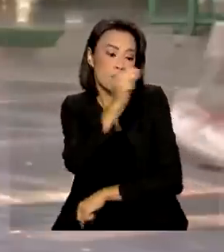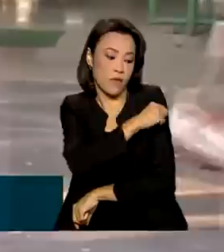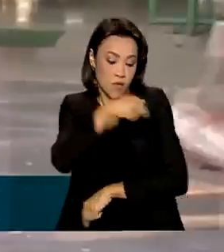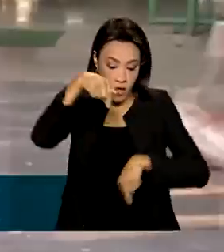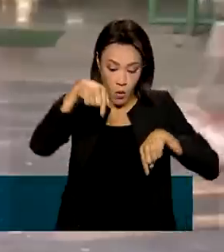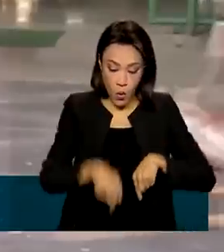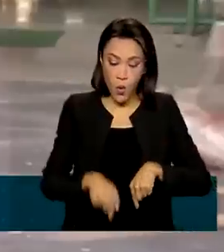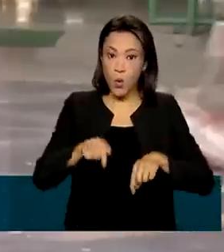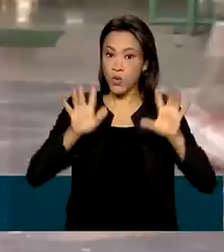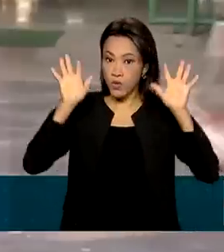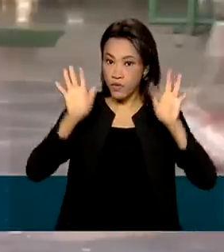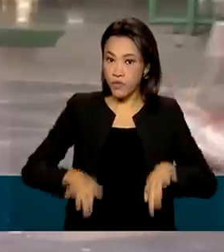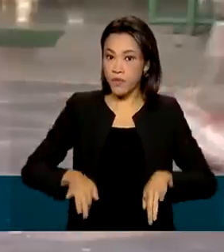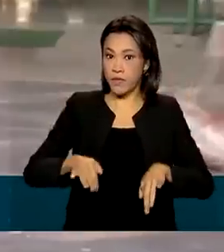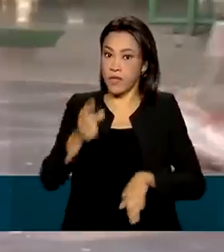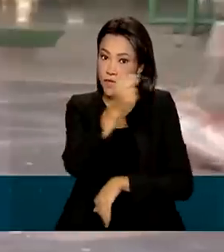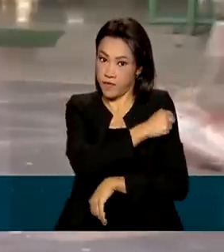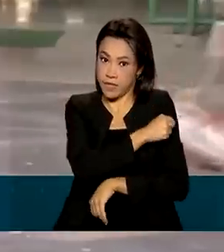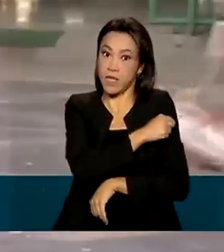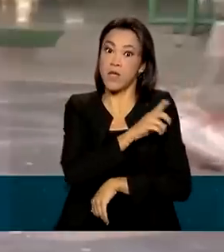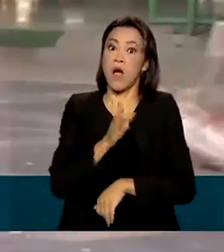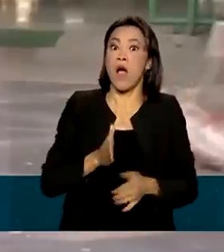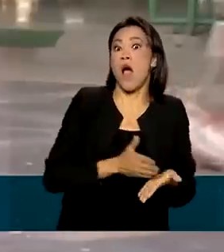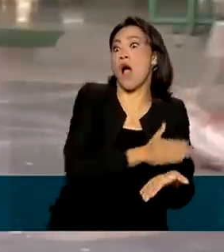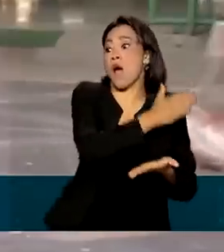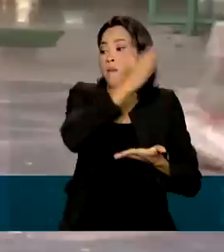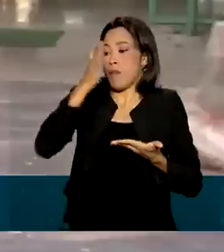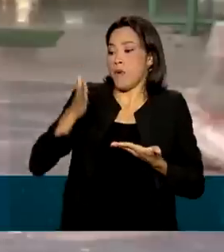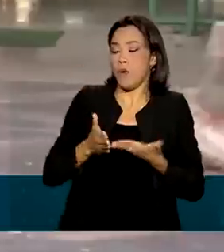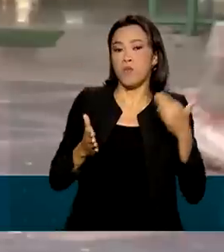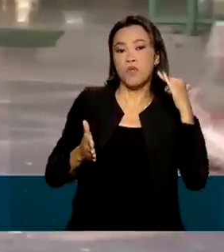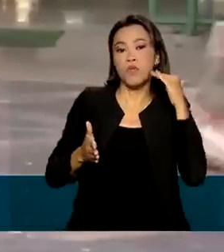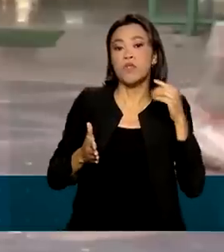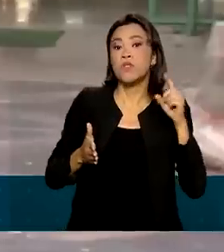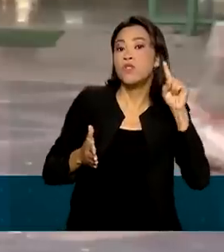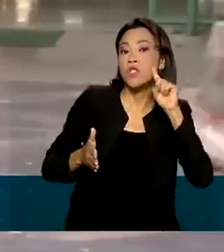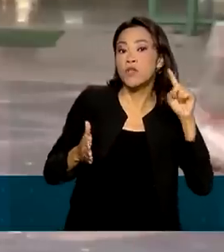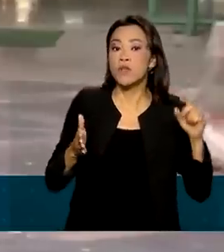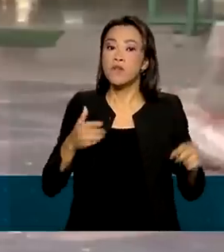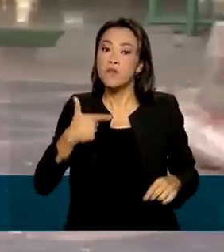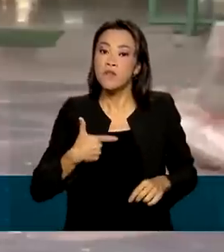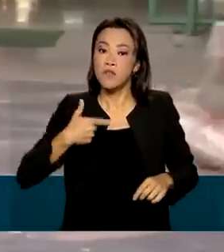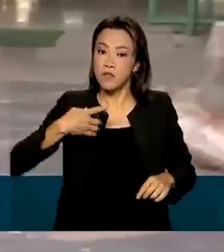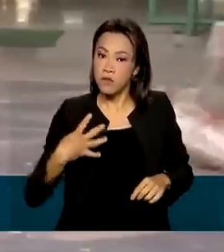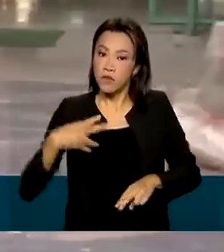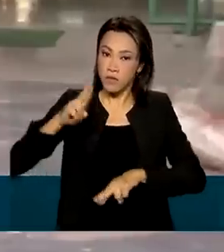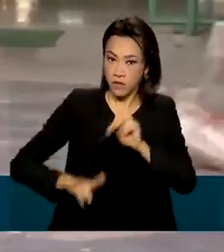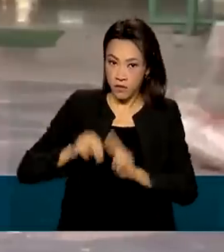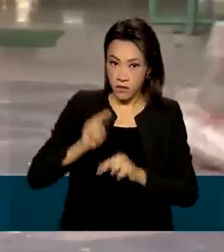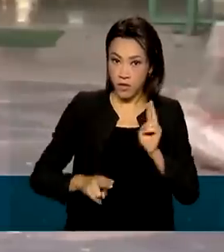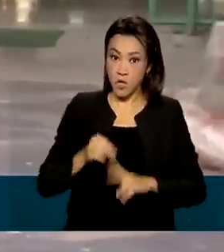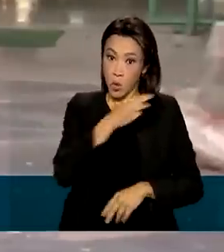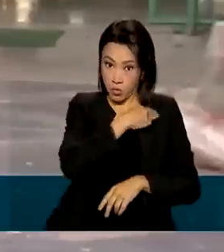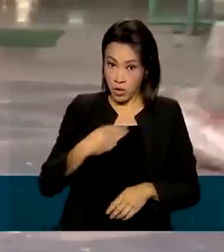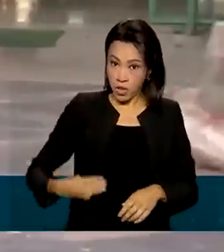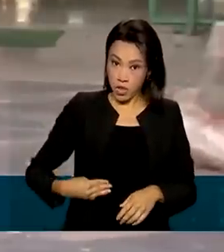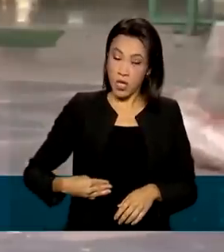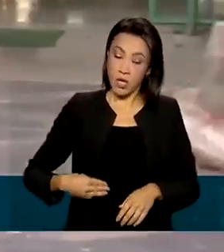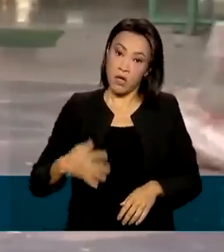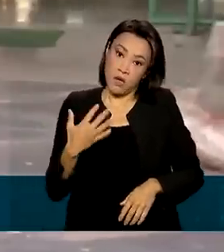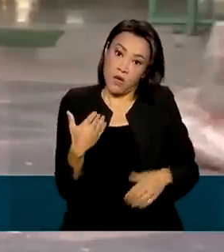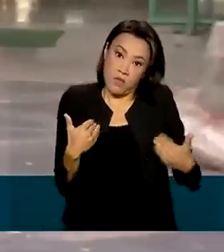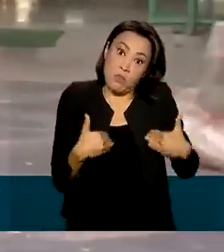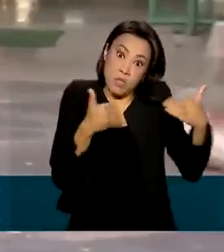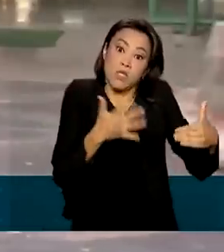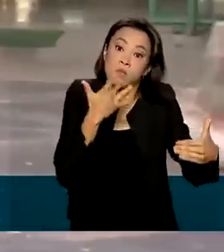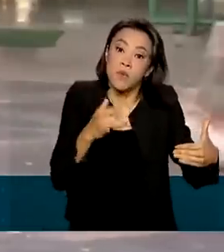13 de junho, sexta-feira, foi ampliado para o dia 24 de junho. Segundo o Ministério da Saúde, o motivo da prorrogação é que